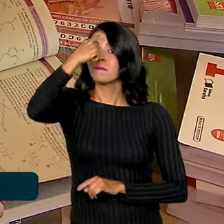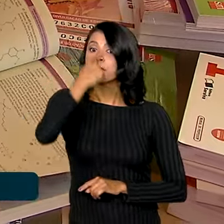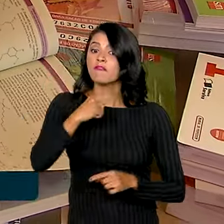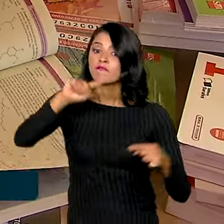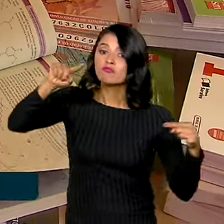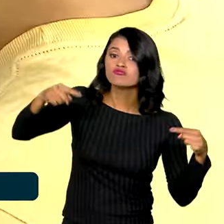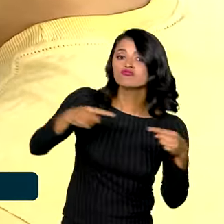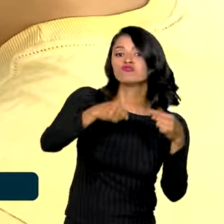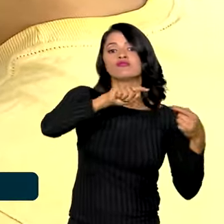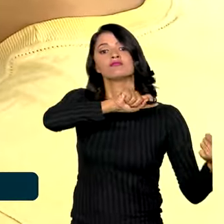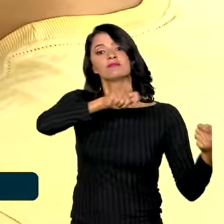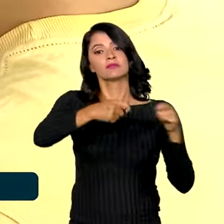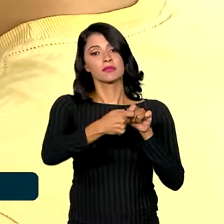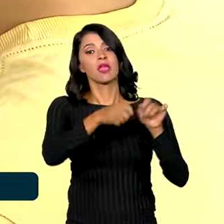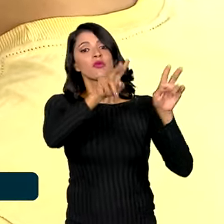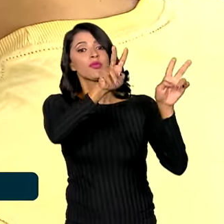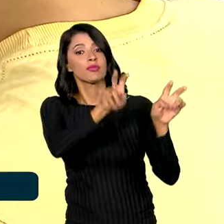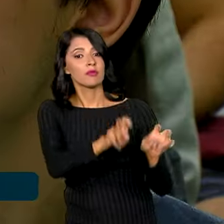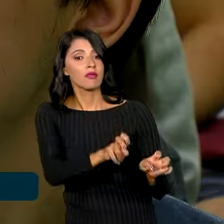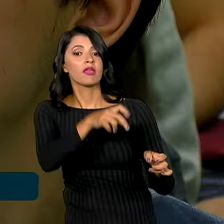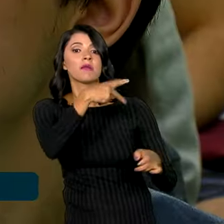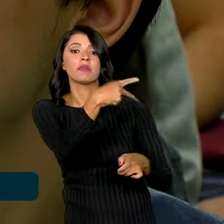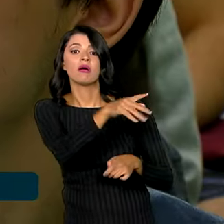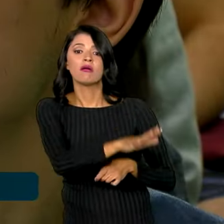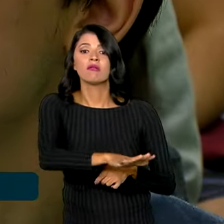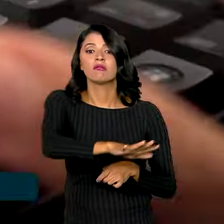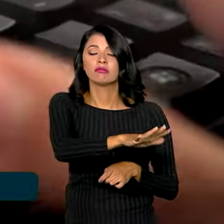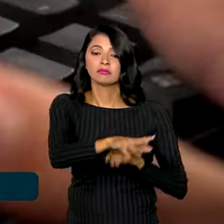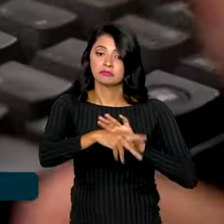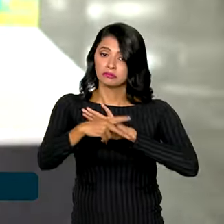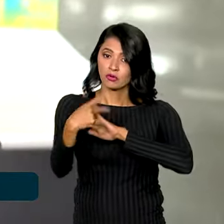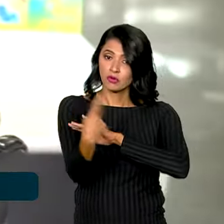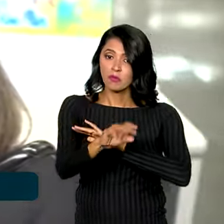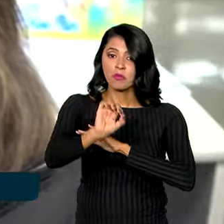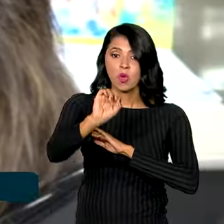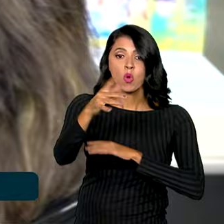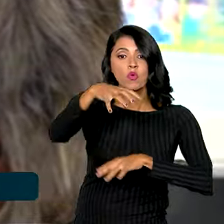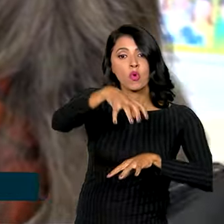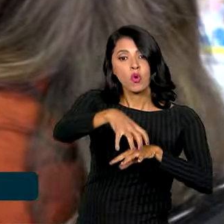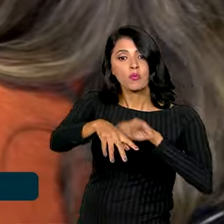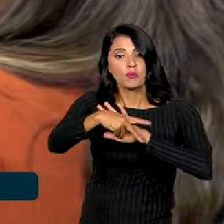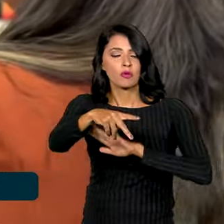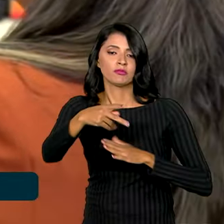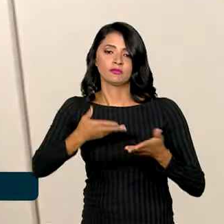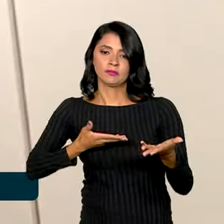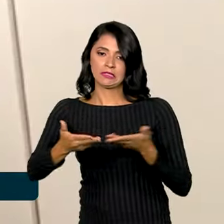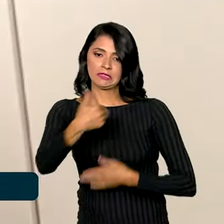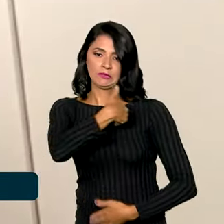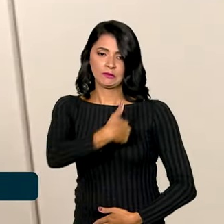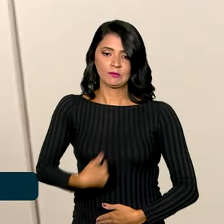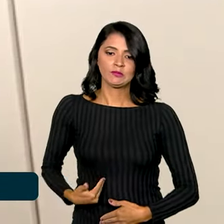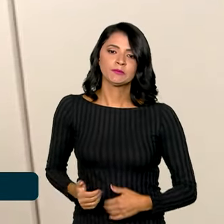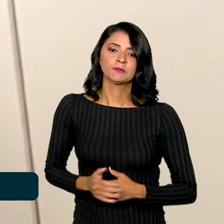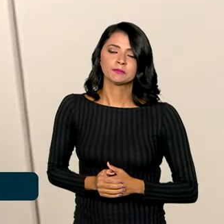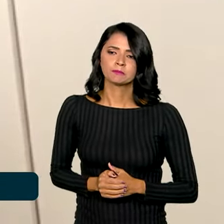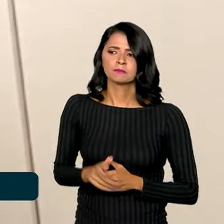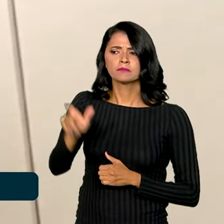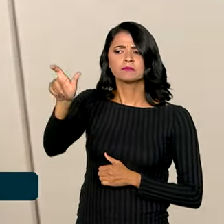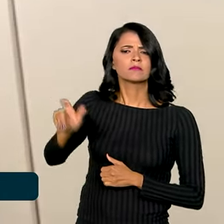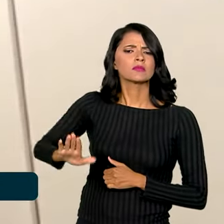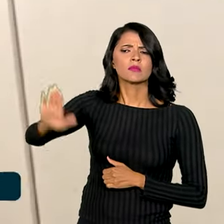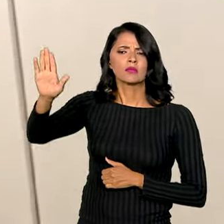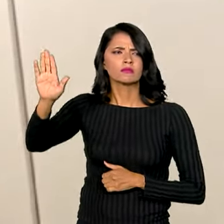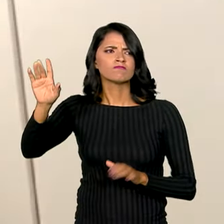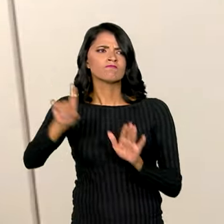mais adequado aos temas tratados em determinada área ou órgão do serviço público. O candidato tem que se perguntar